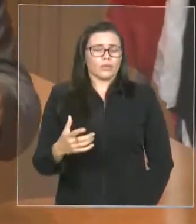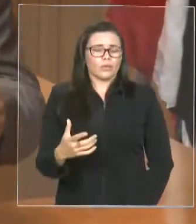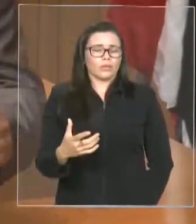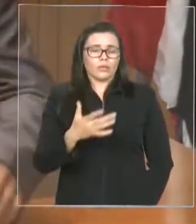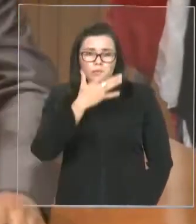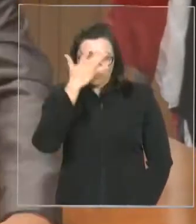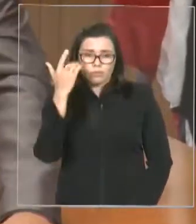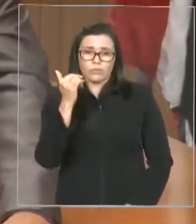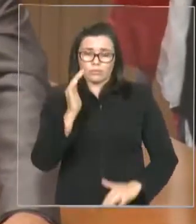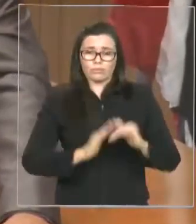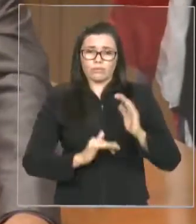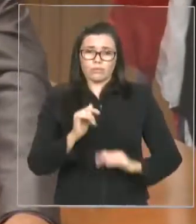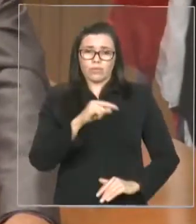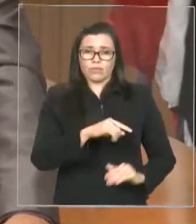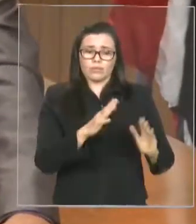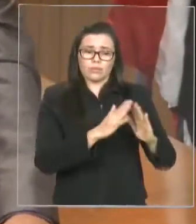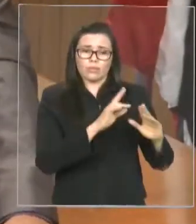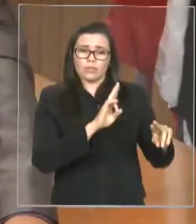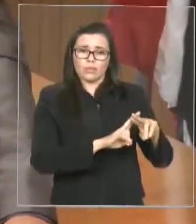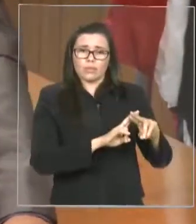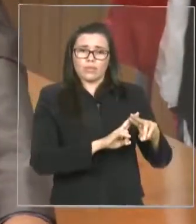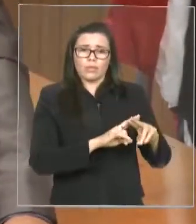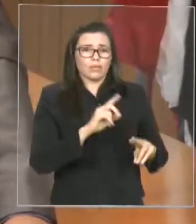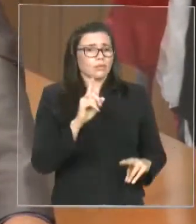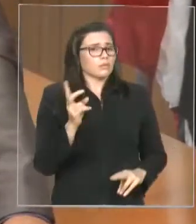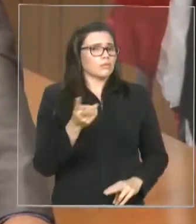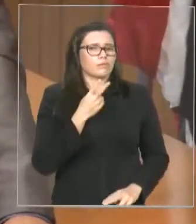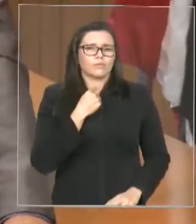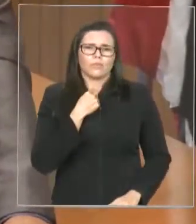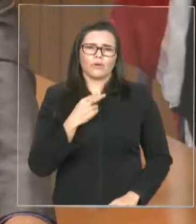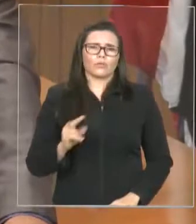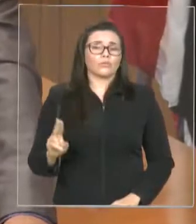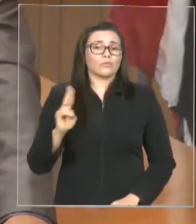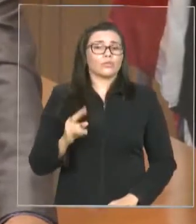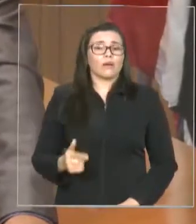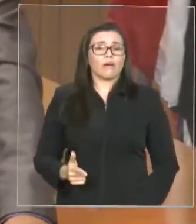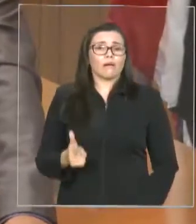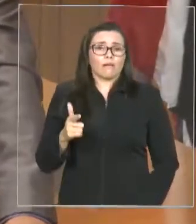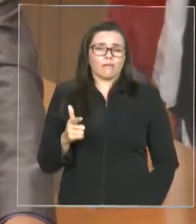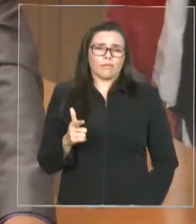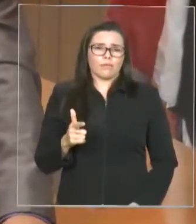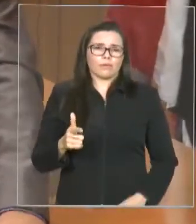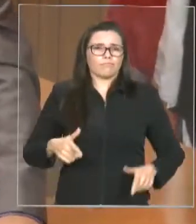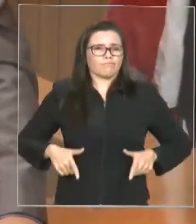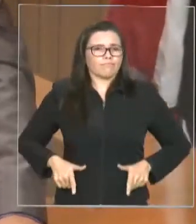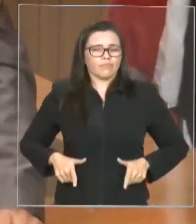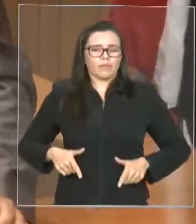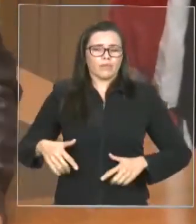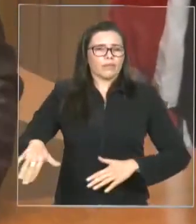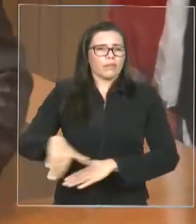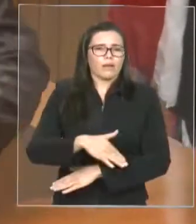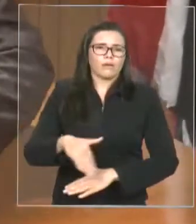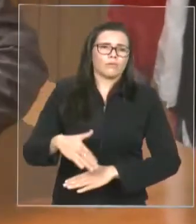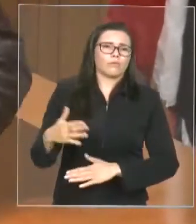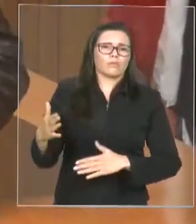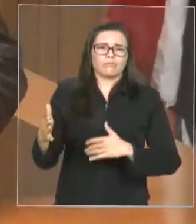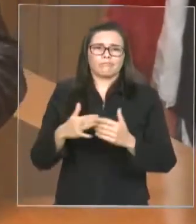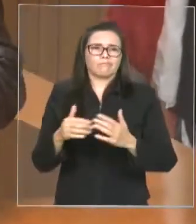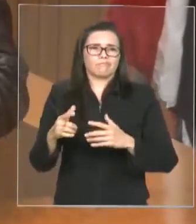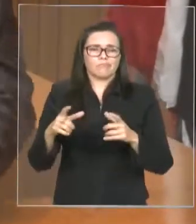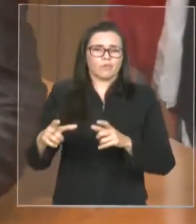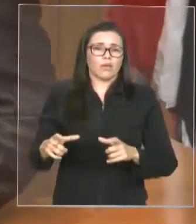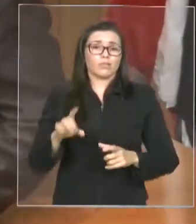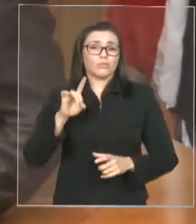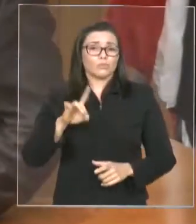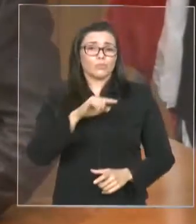judiciais que estão garantindo, nesses dois estados, o posto de arma para esses agentes penitenciários. E que a secretaria está